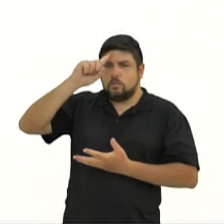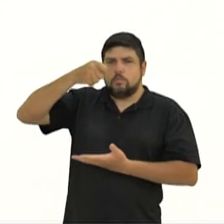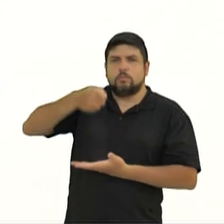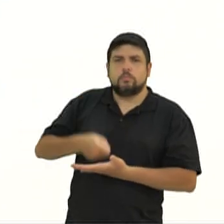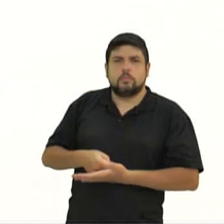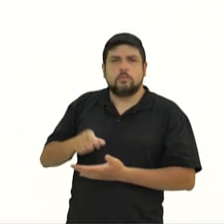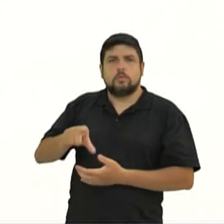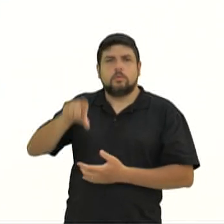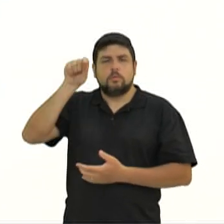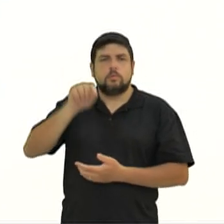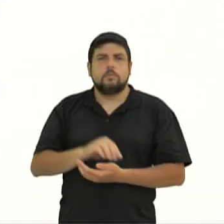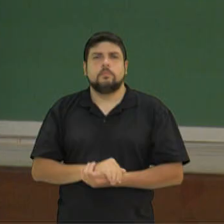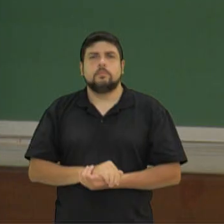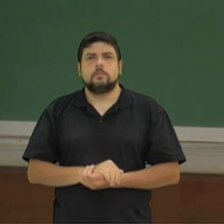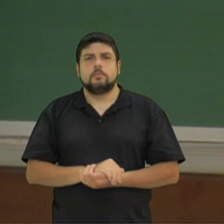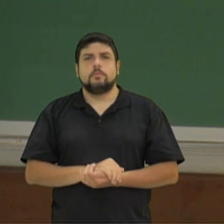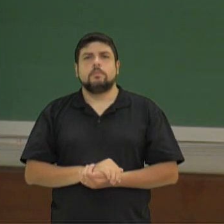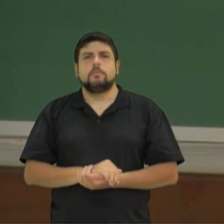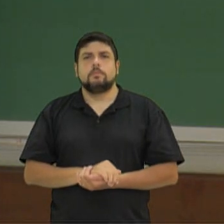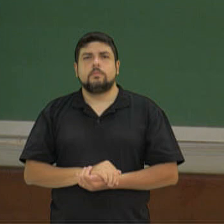Universidade Veiga de Almeida.